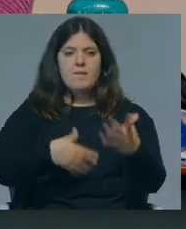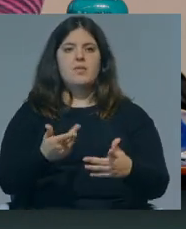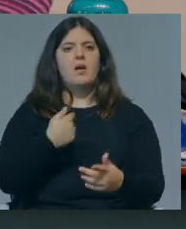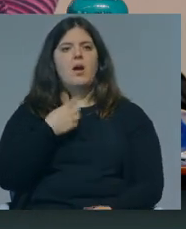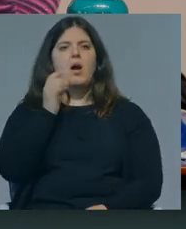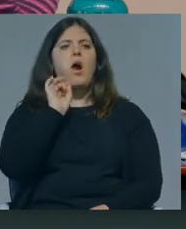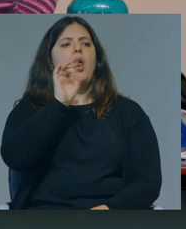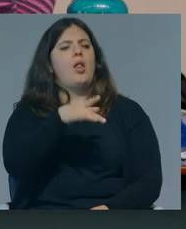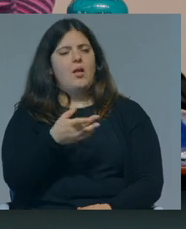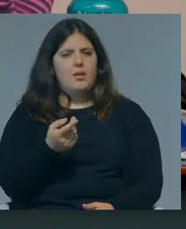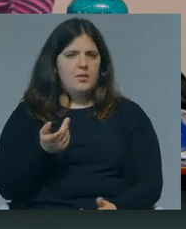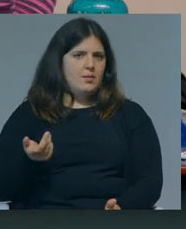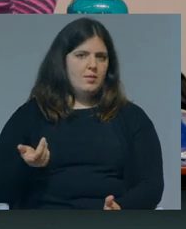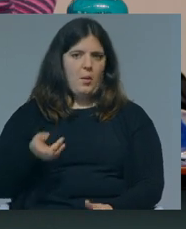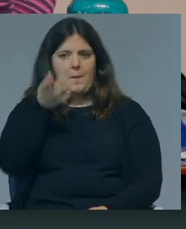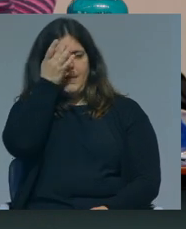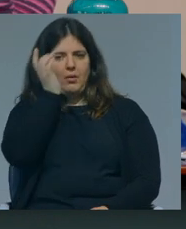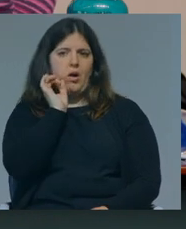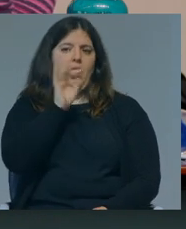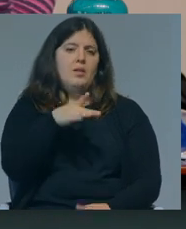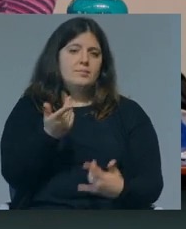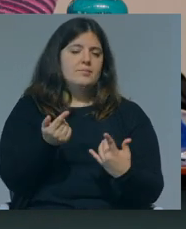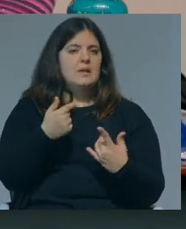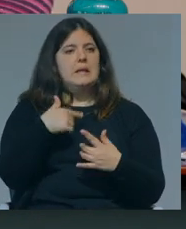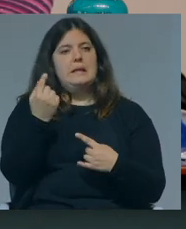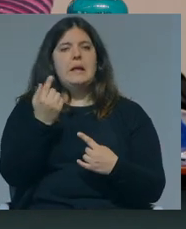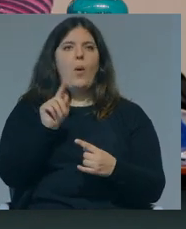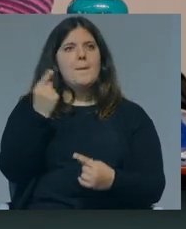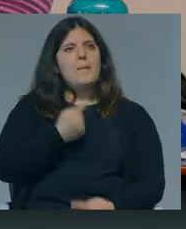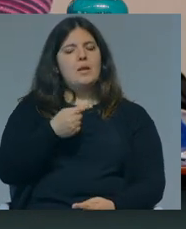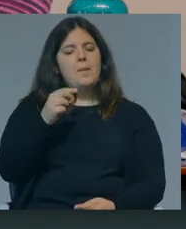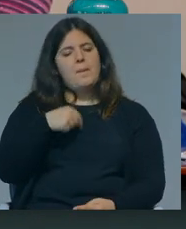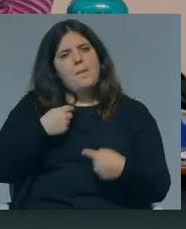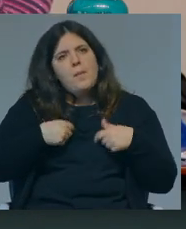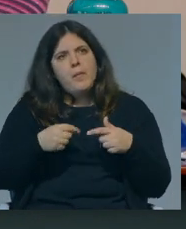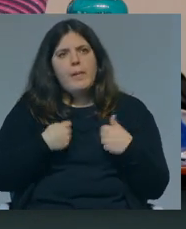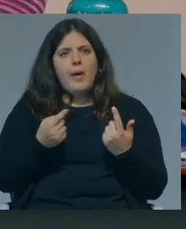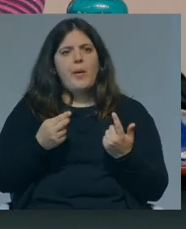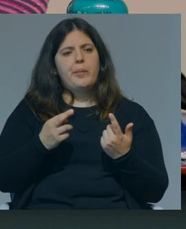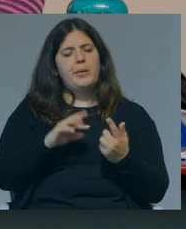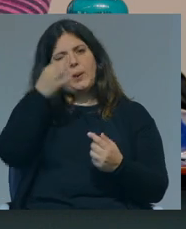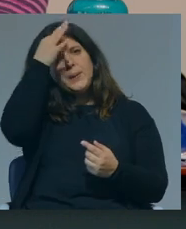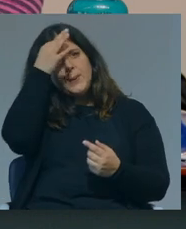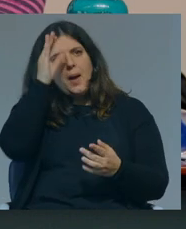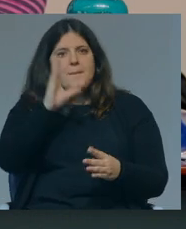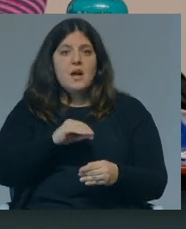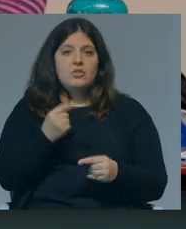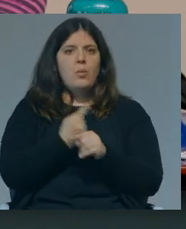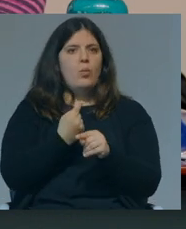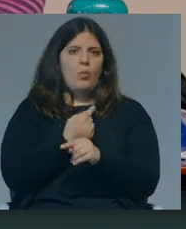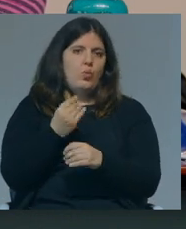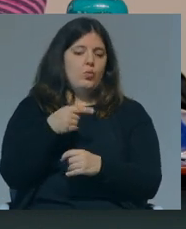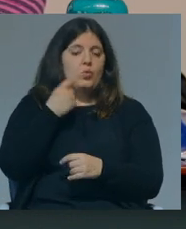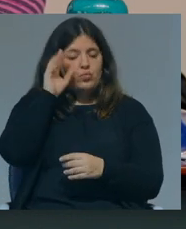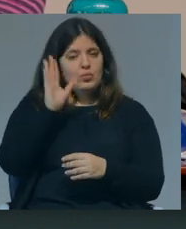mandar uma laracha, como tu disseste, e tendem a ser mais perfeccionistas, e não sabemos, mais uma vez, há muitas coisas que nós não sabemos,